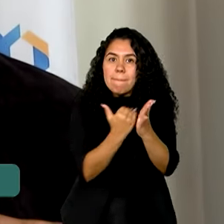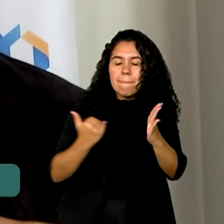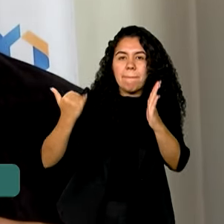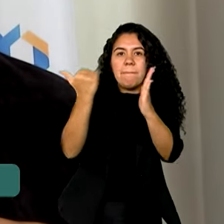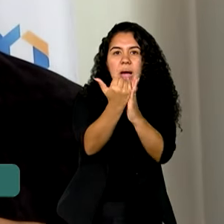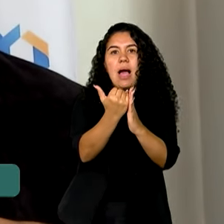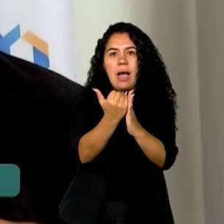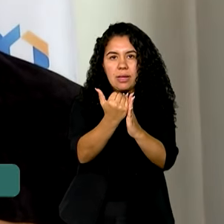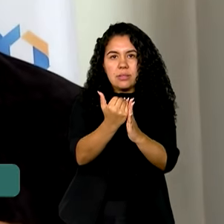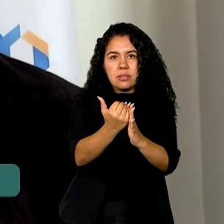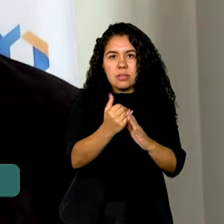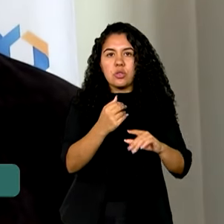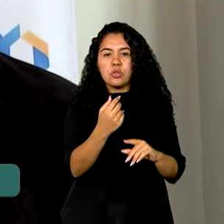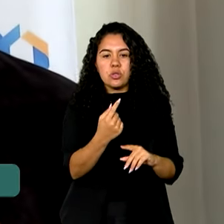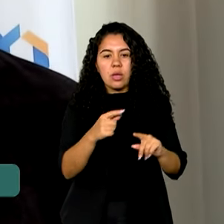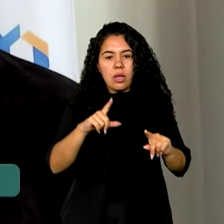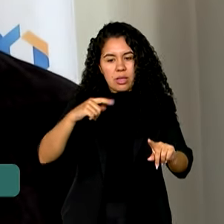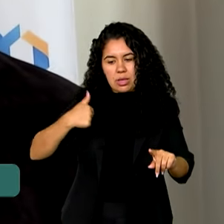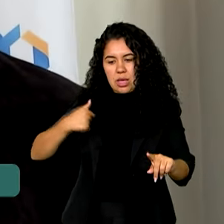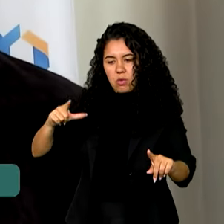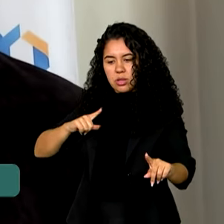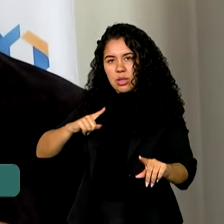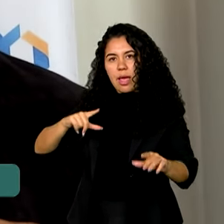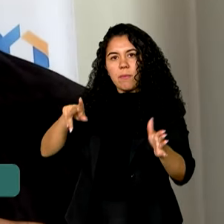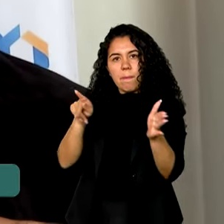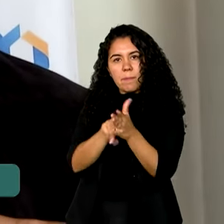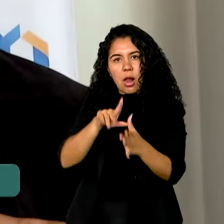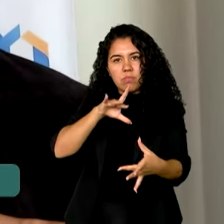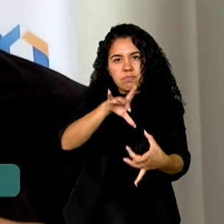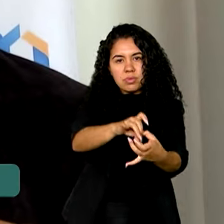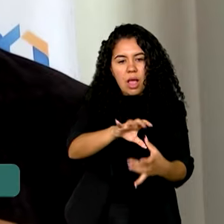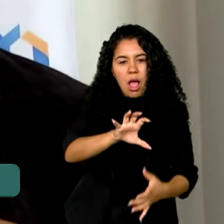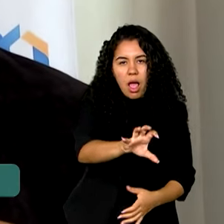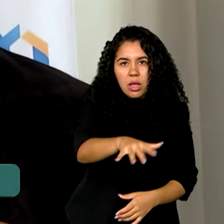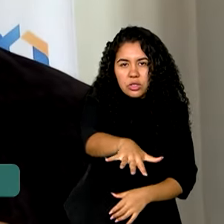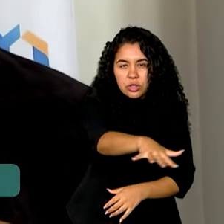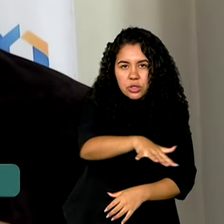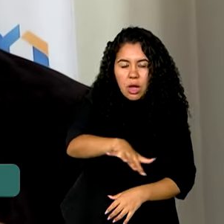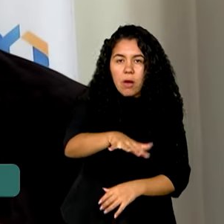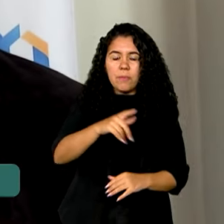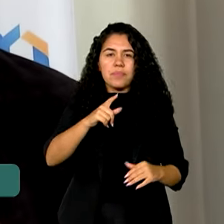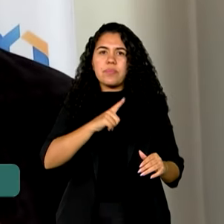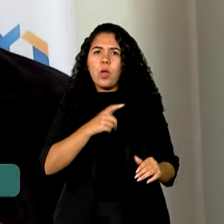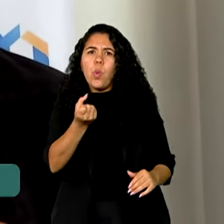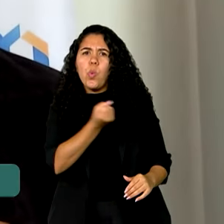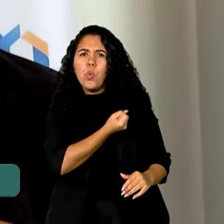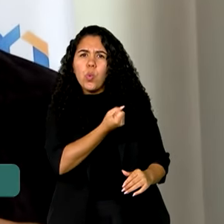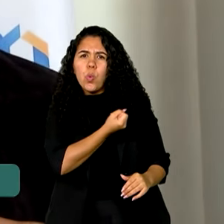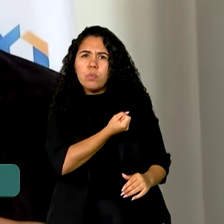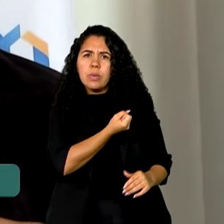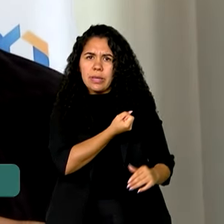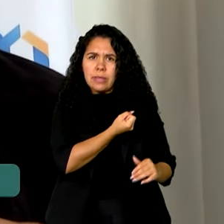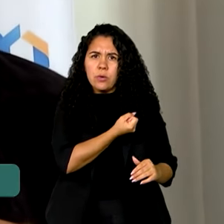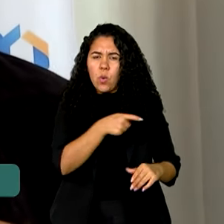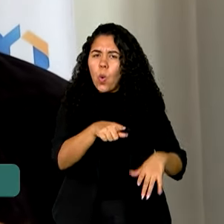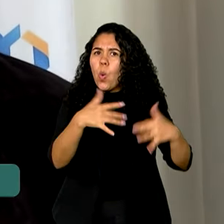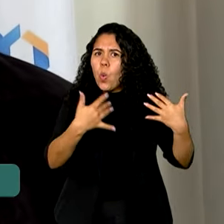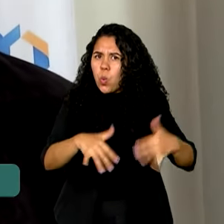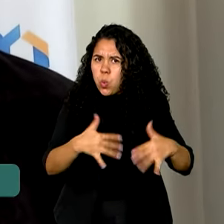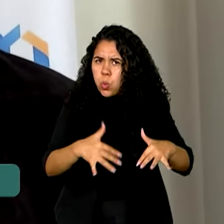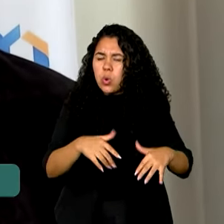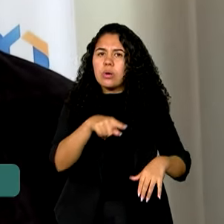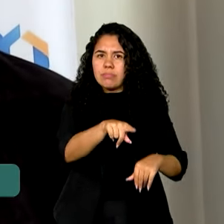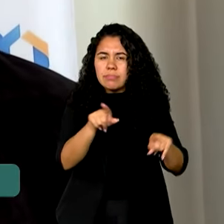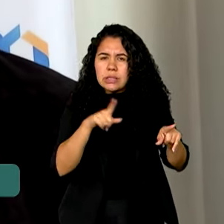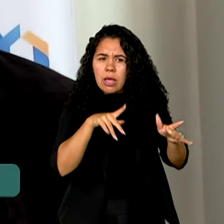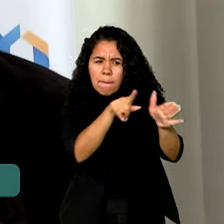marcação de 1941 que eu tenho nessa região central do Cais. Então, sim, os valores são muito robustos por terem sido